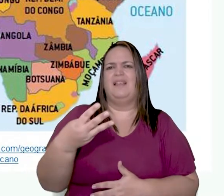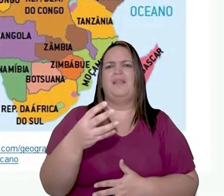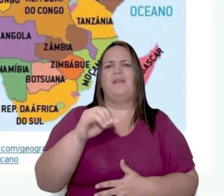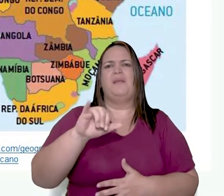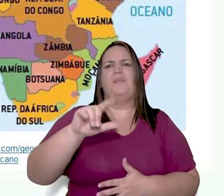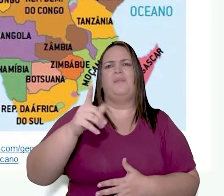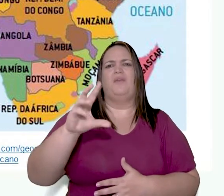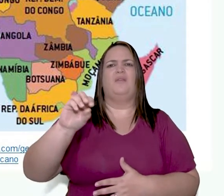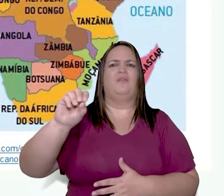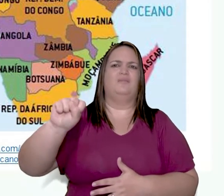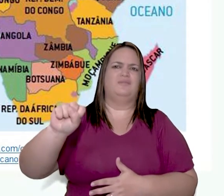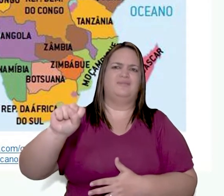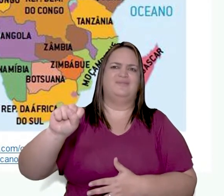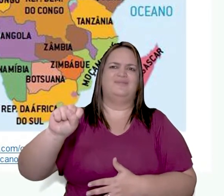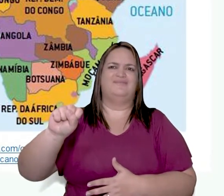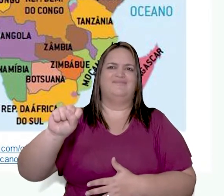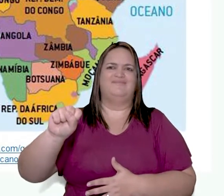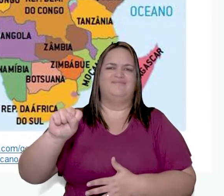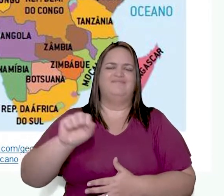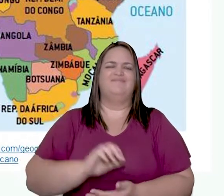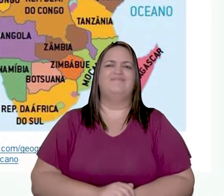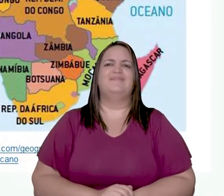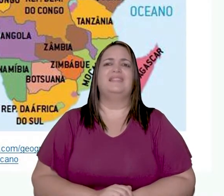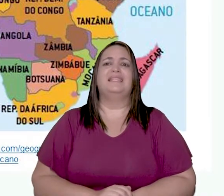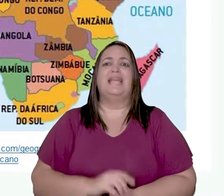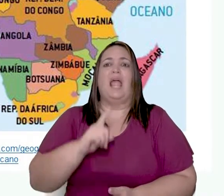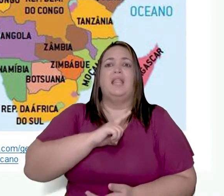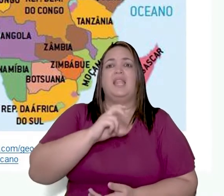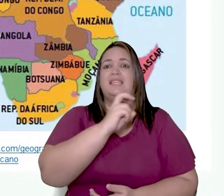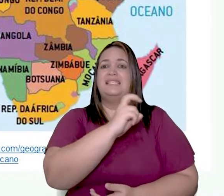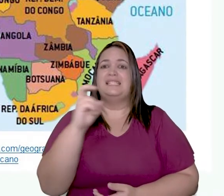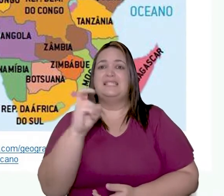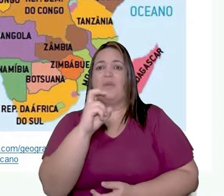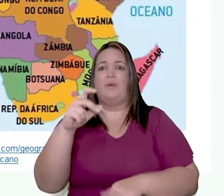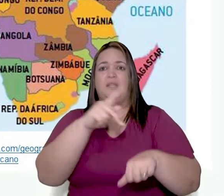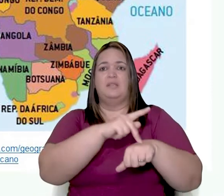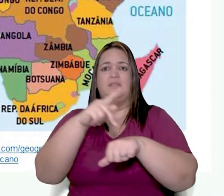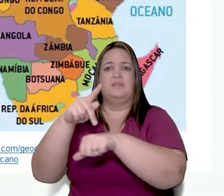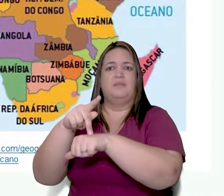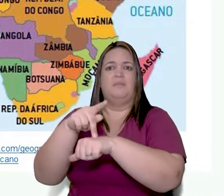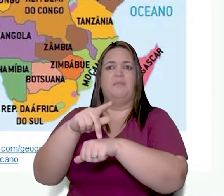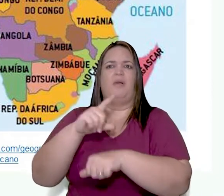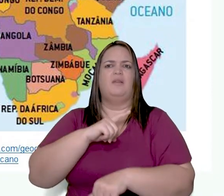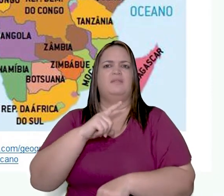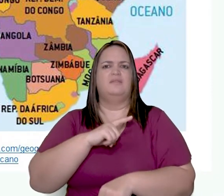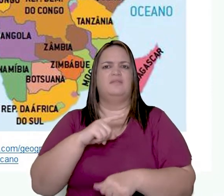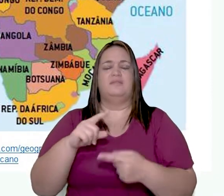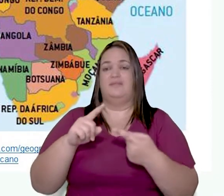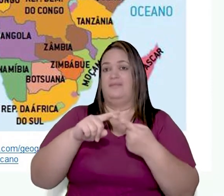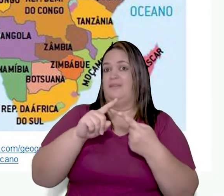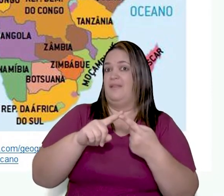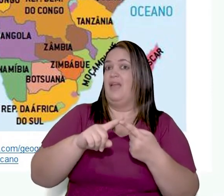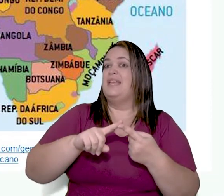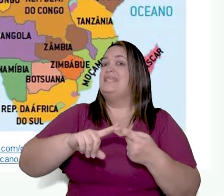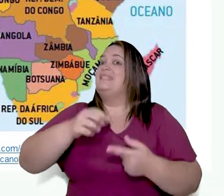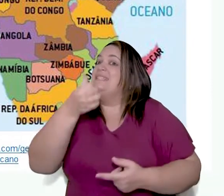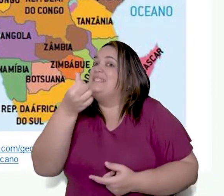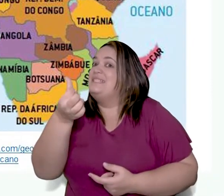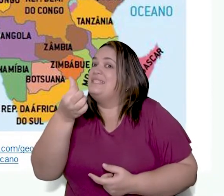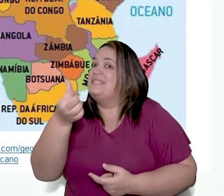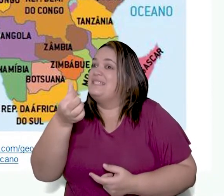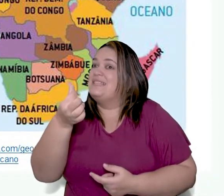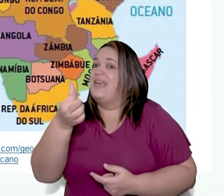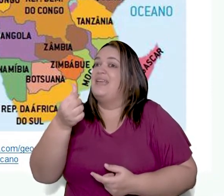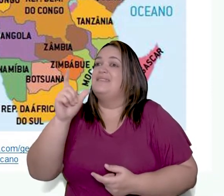Tem 55 países, tá certo? Nos quais 6 são insulares